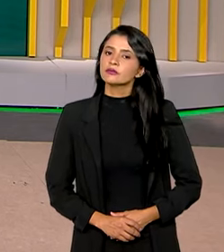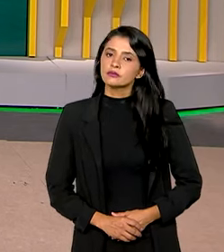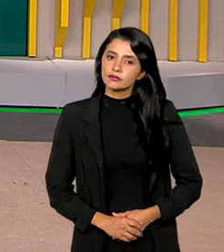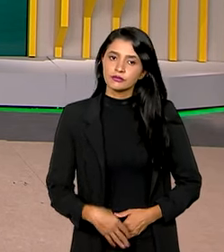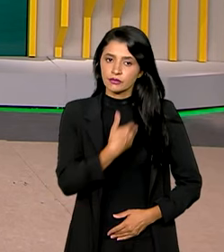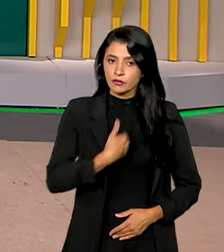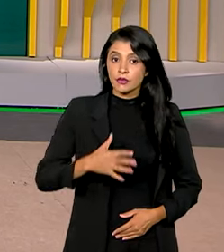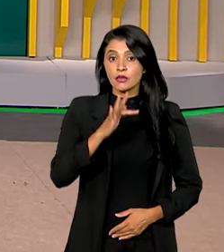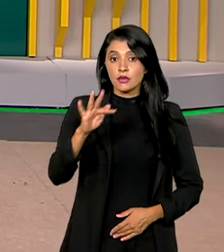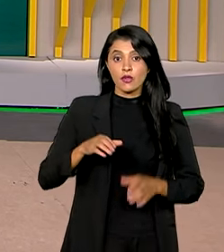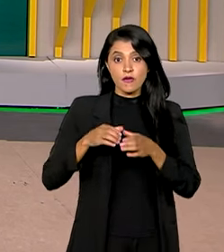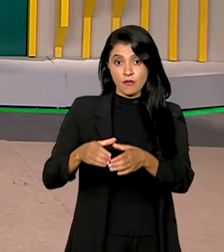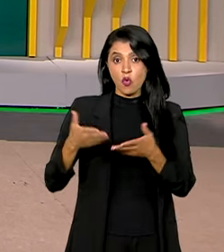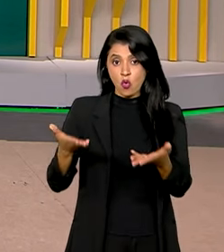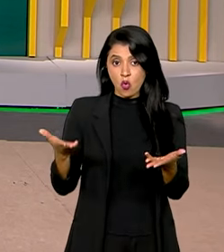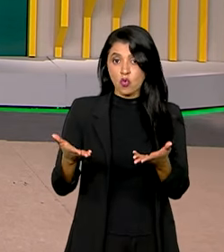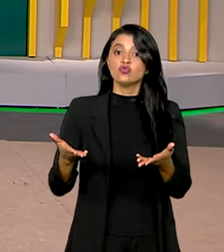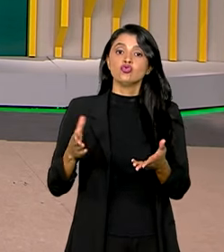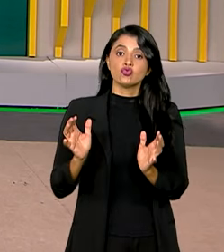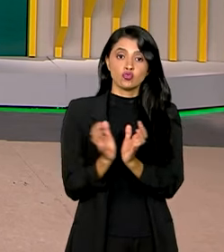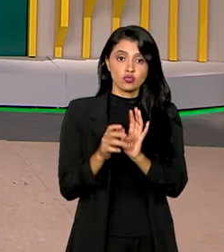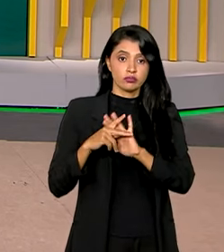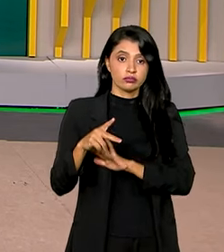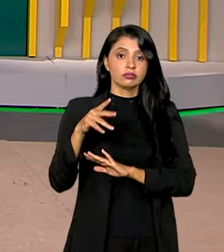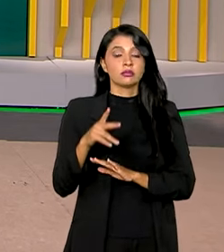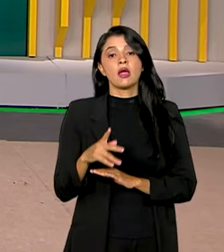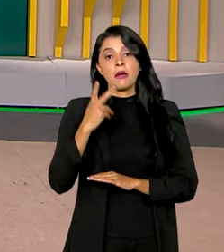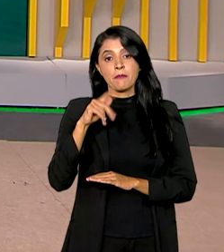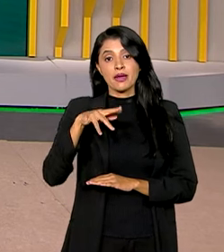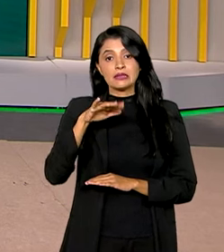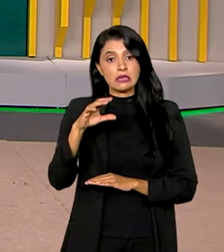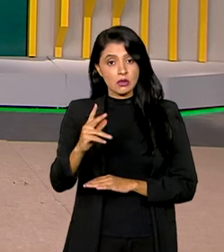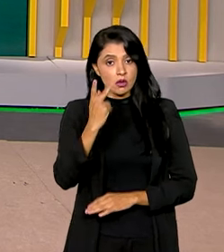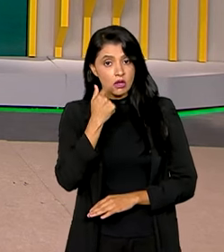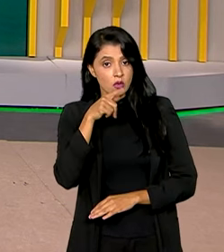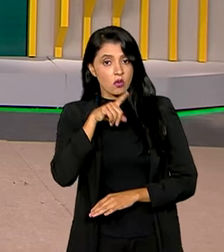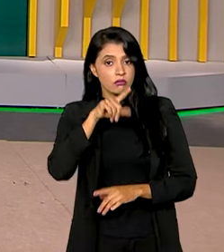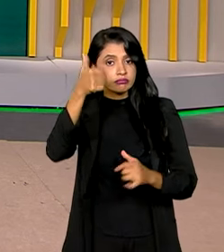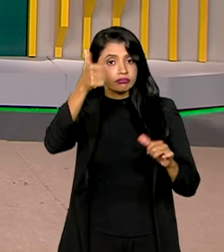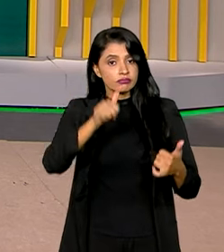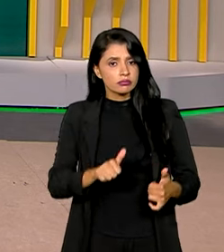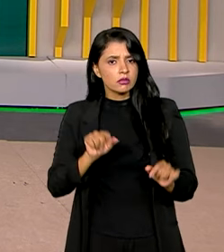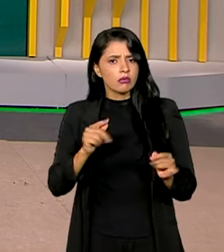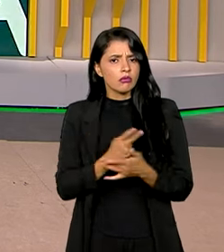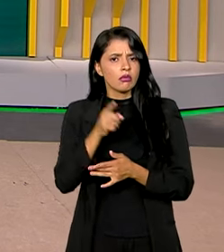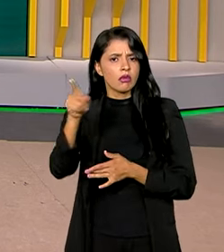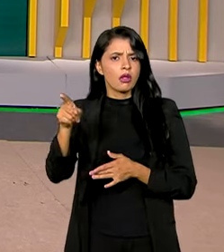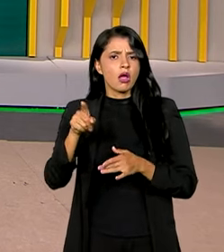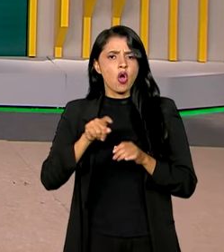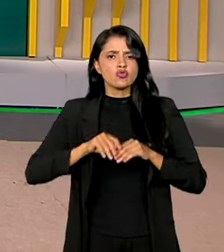O governo federal enviou hoje uma comitiva para Maceió, capital de Alagoas, para avaliar a situação do